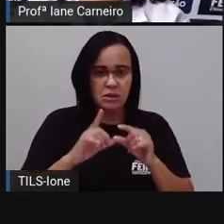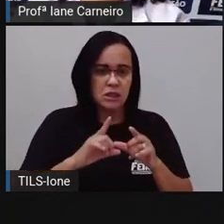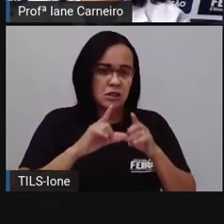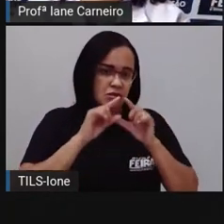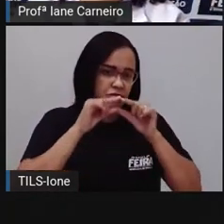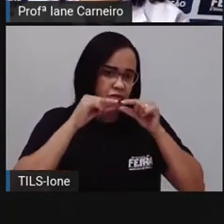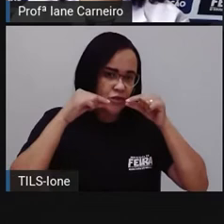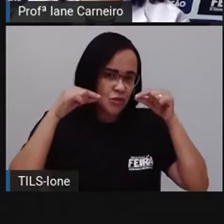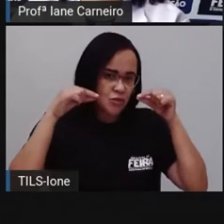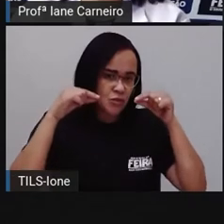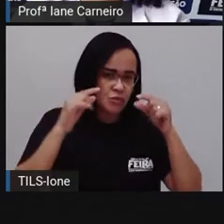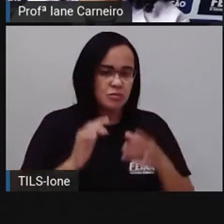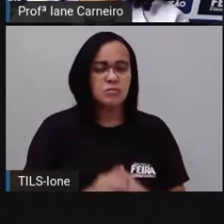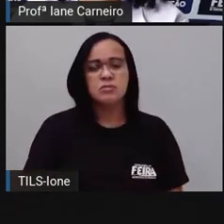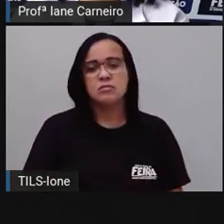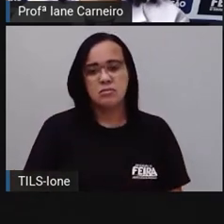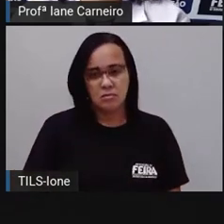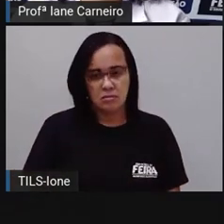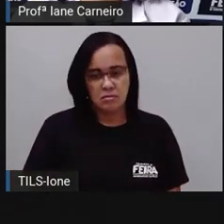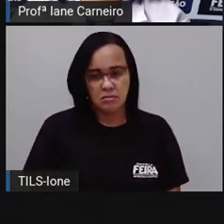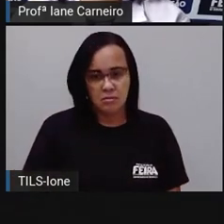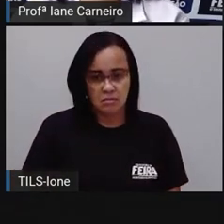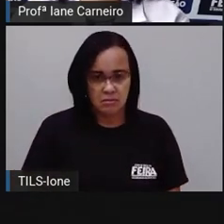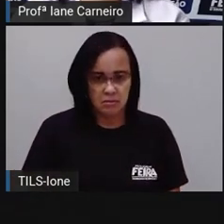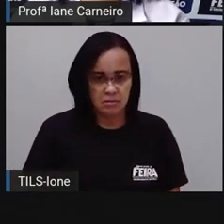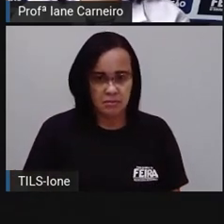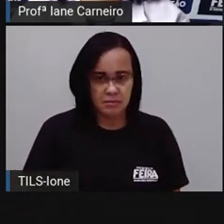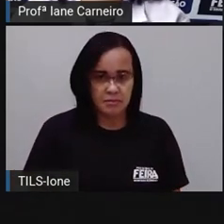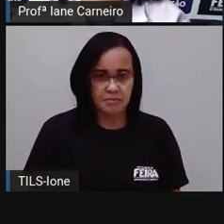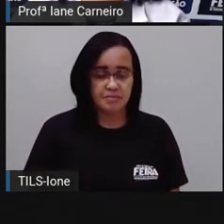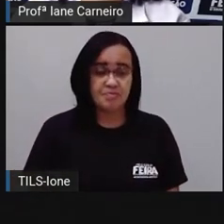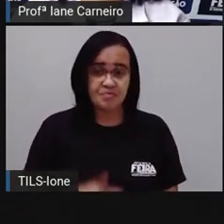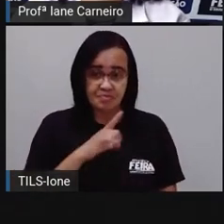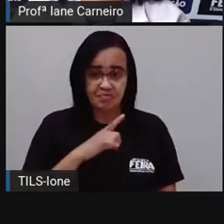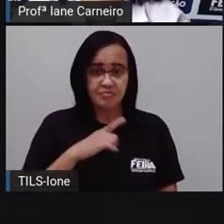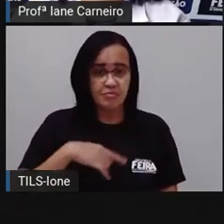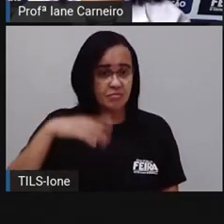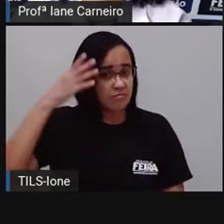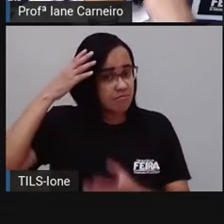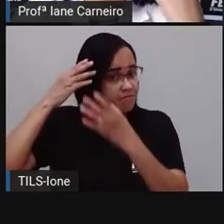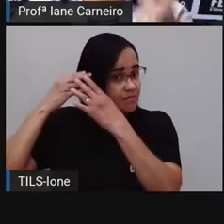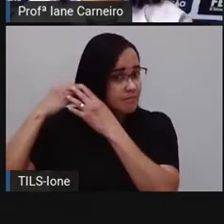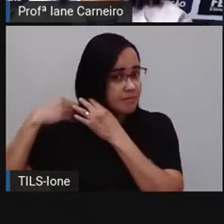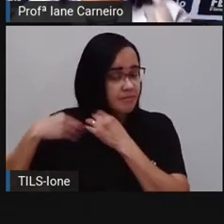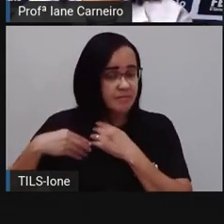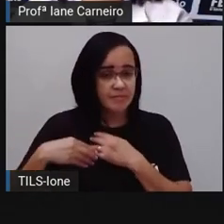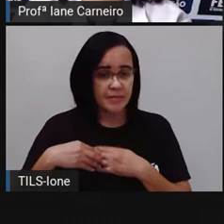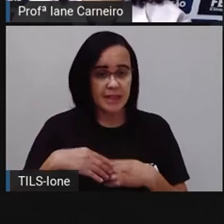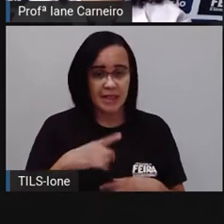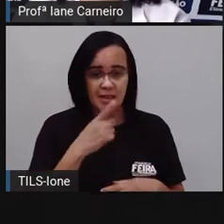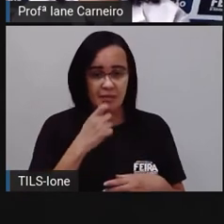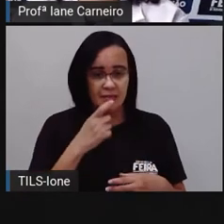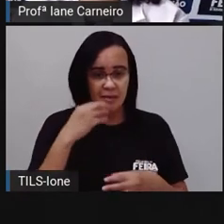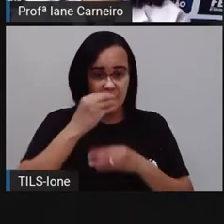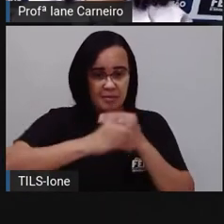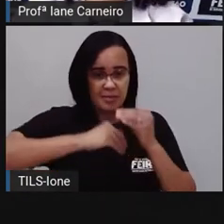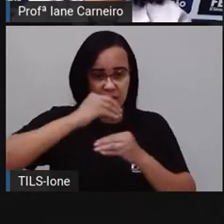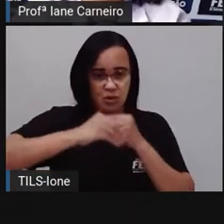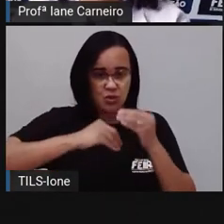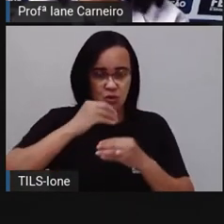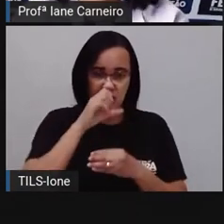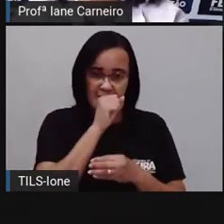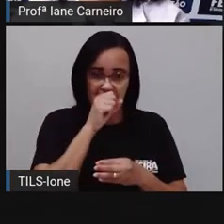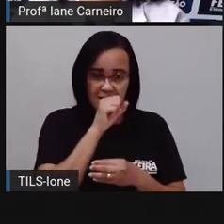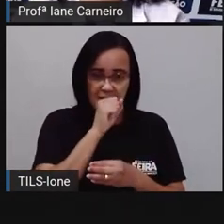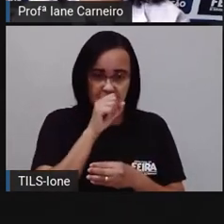fininhos, né? Então, quem tem esse cabelo avermelhado, a gente fala que é ruivo,